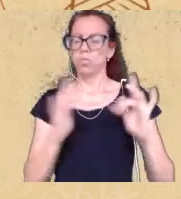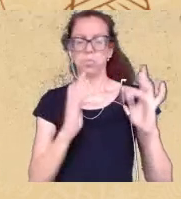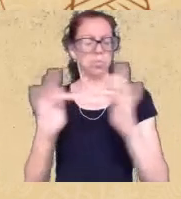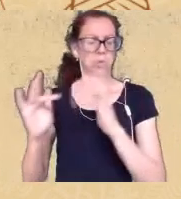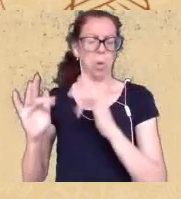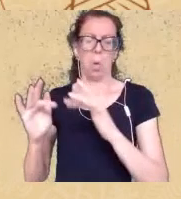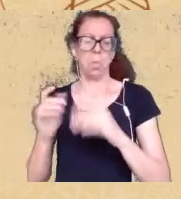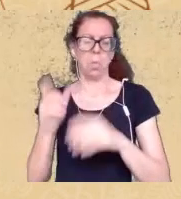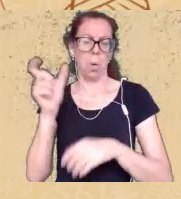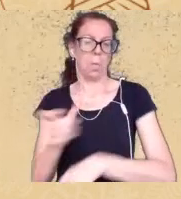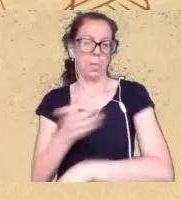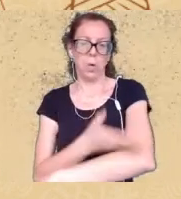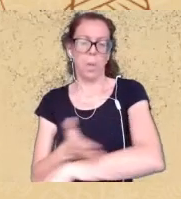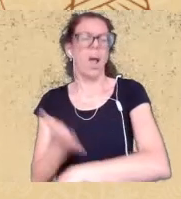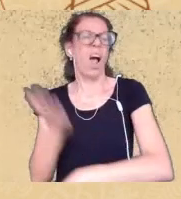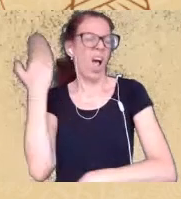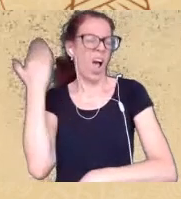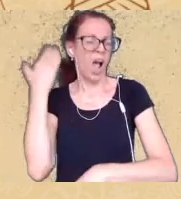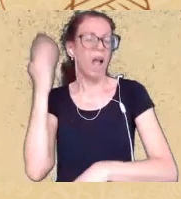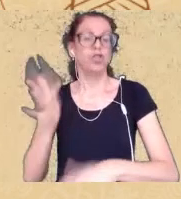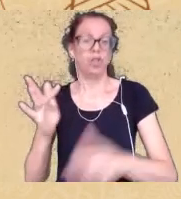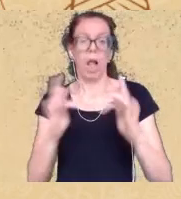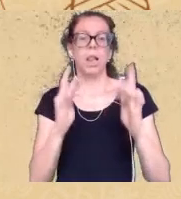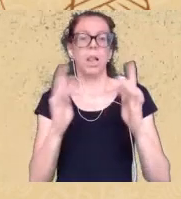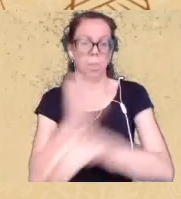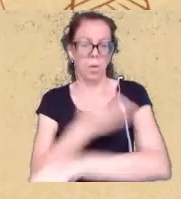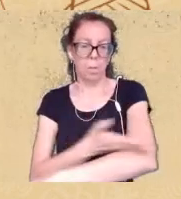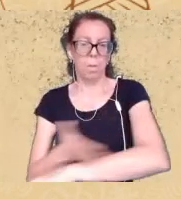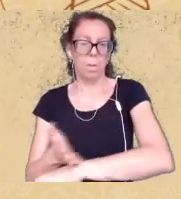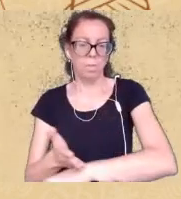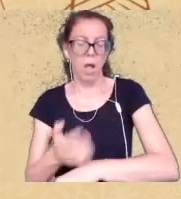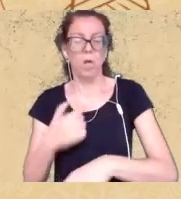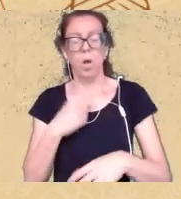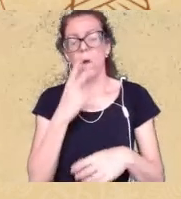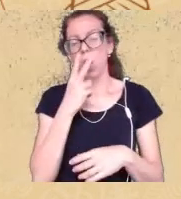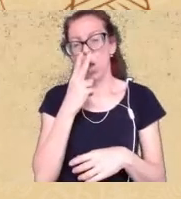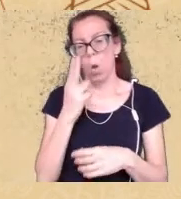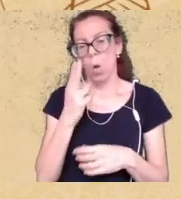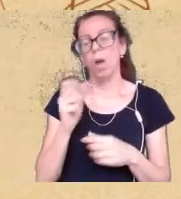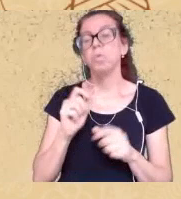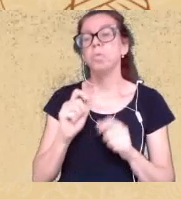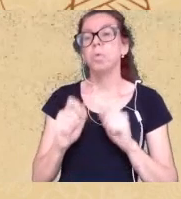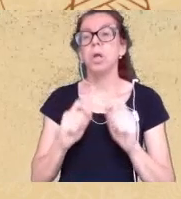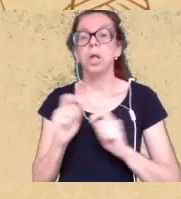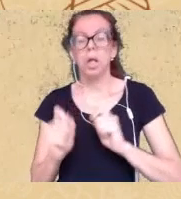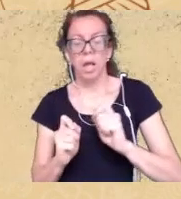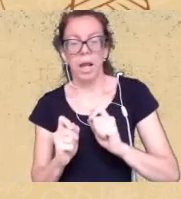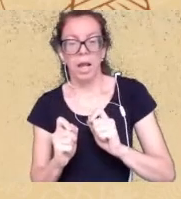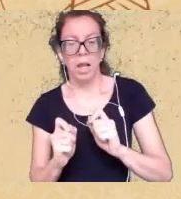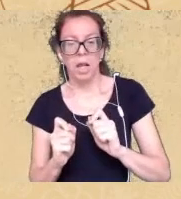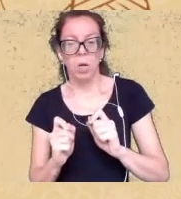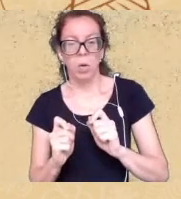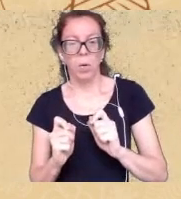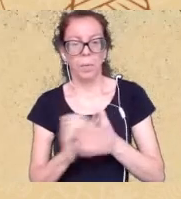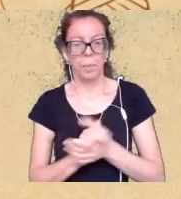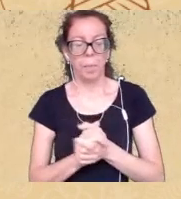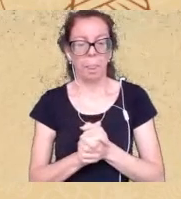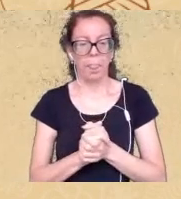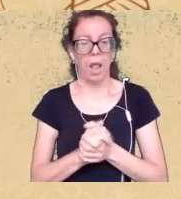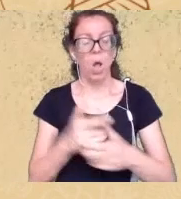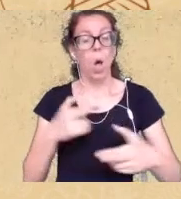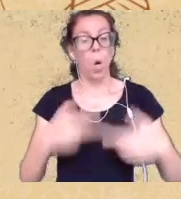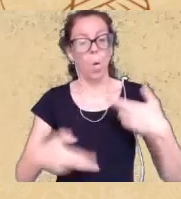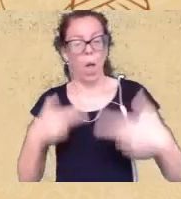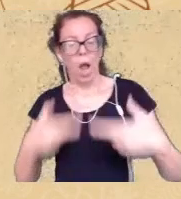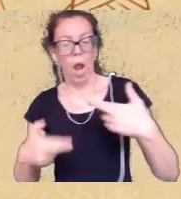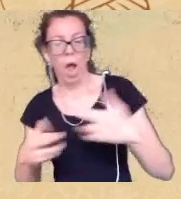então eu não tenho o que achar eu que eu tenho o achar é um relacionamento de um indígena ou de um negro ou de